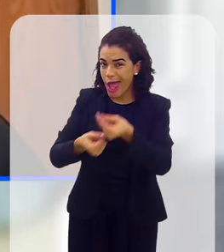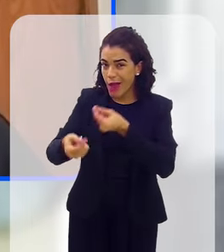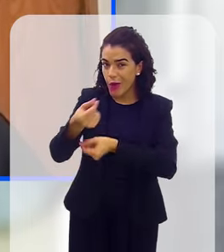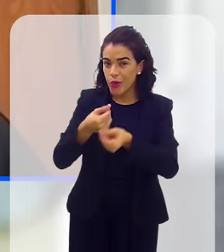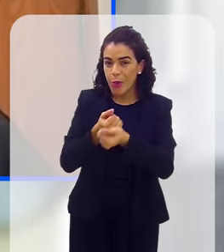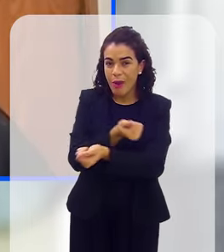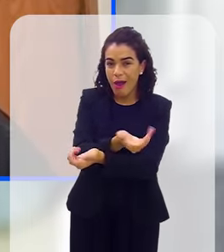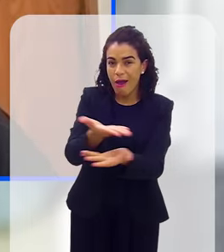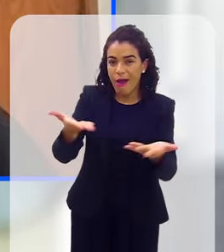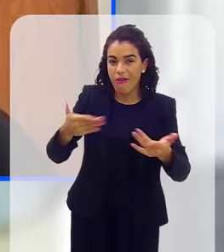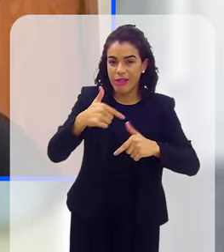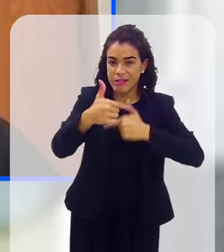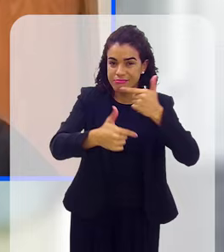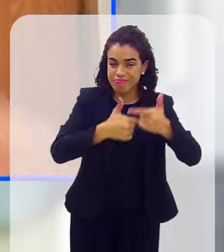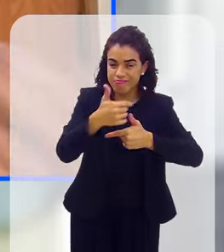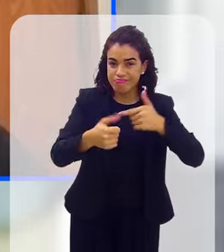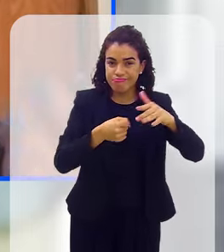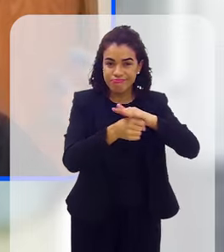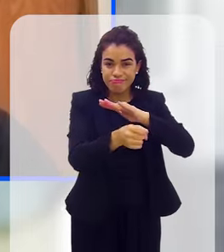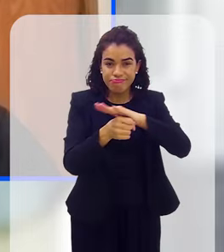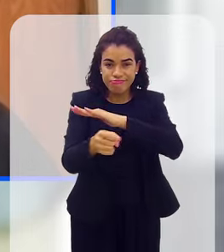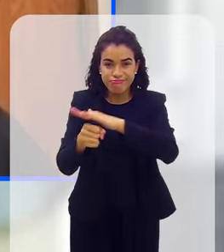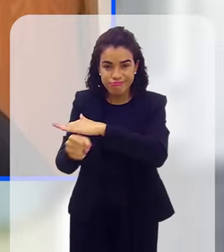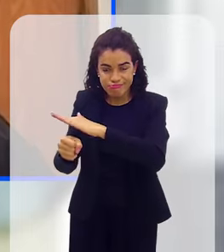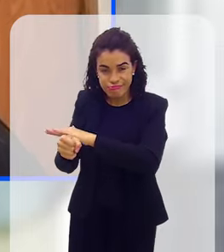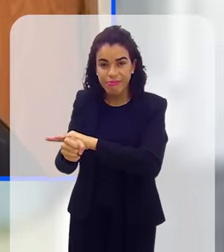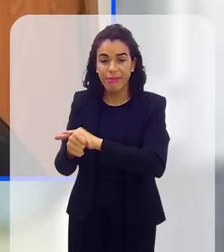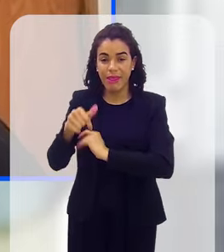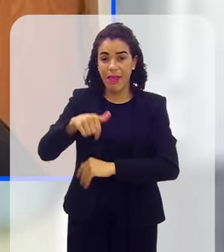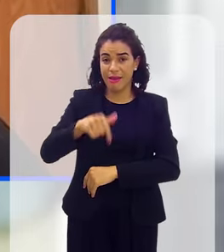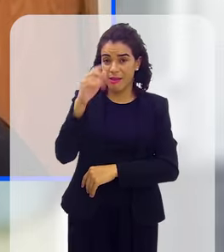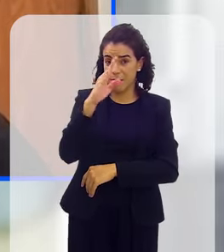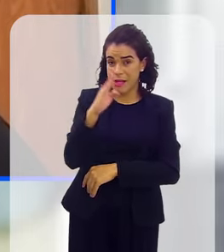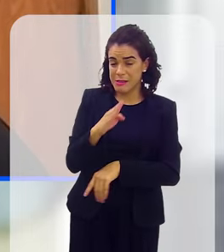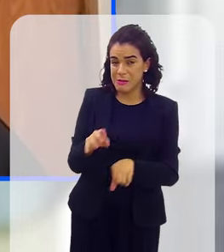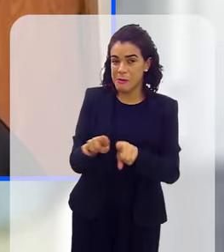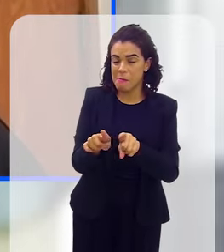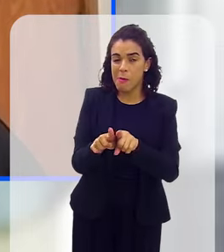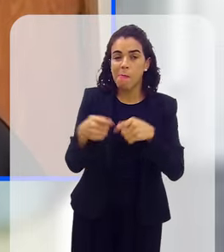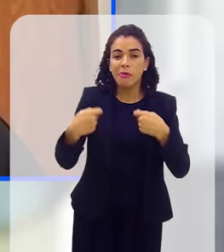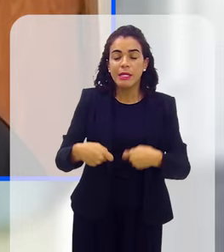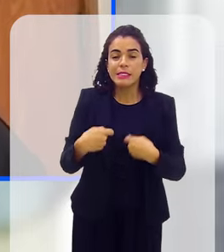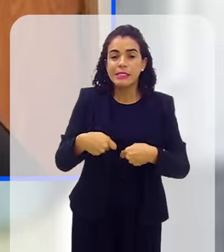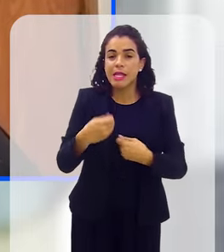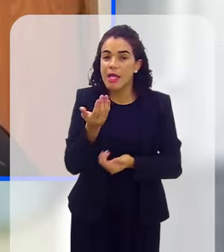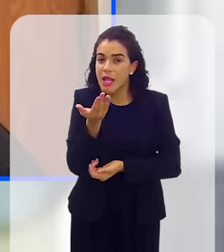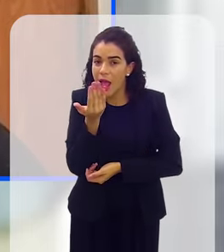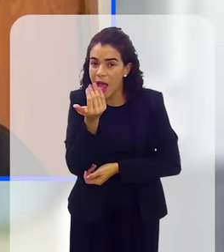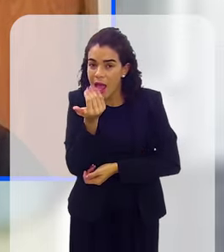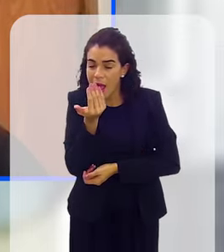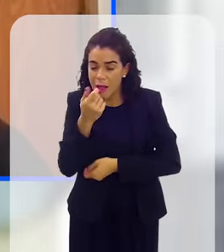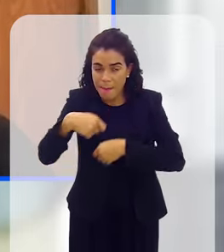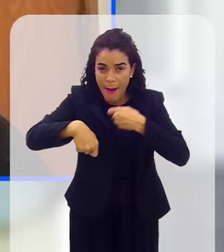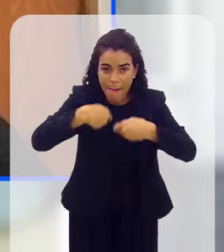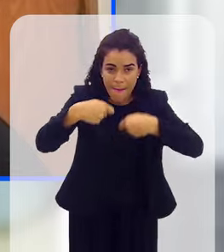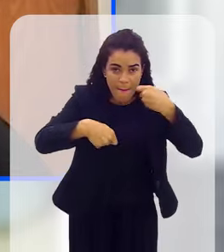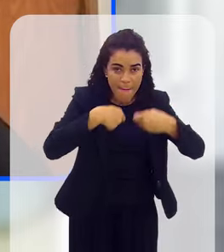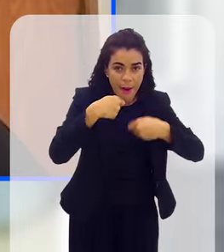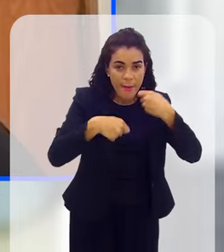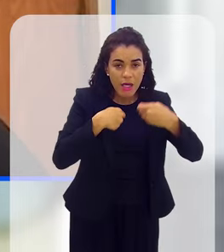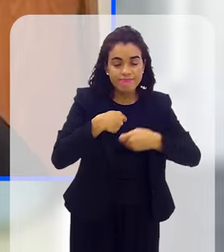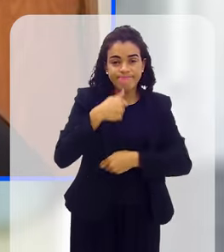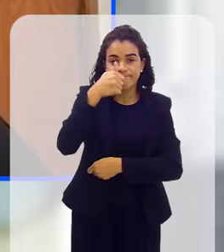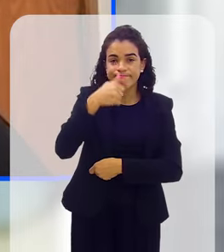de trabalho, e as pessoas aqui, muitas vezes, por necessidade alimentar, se comprometam a